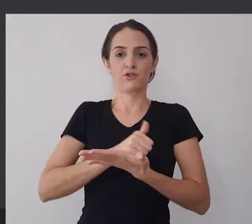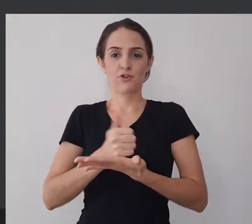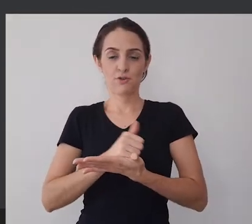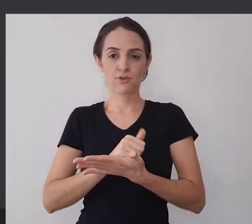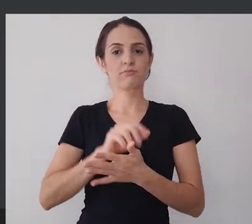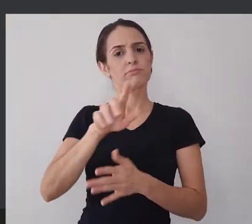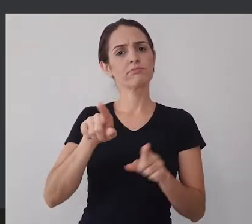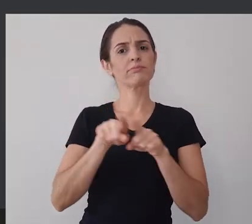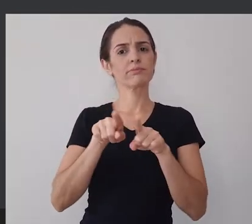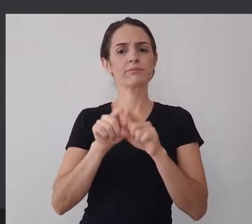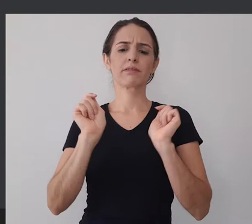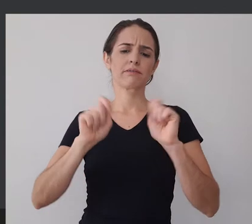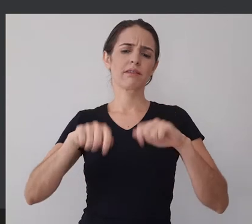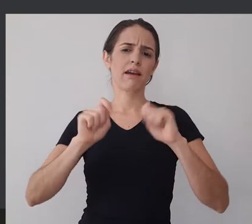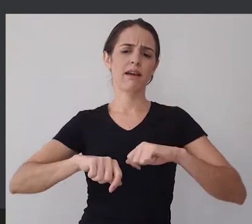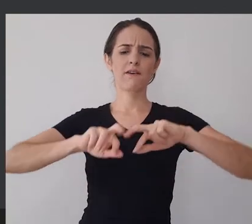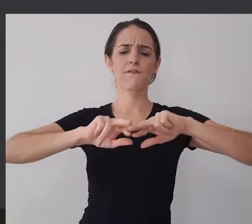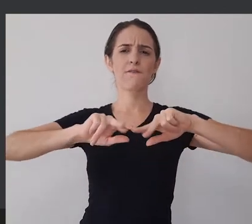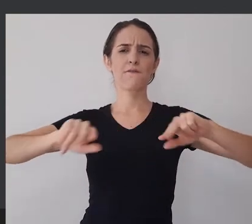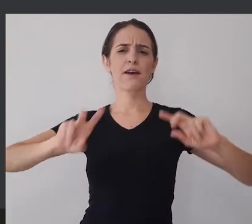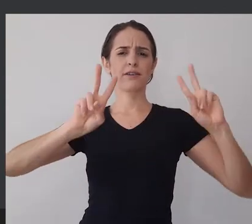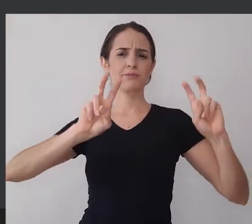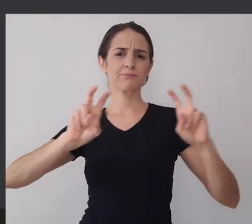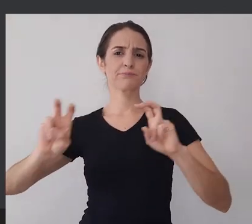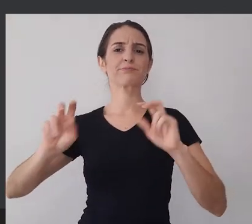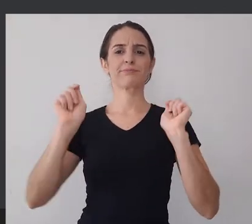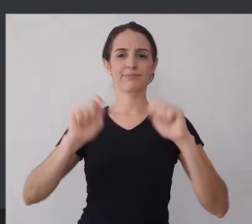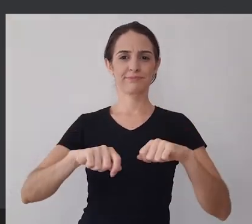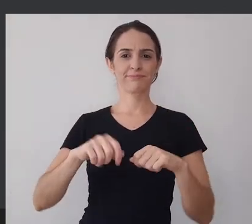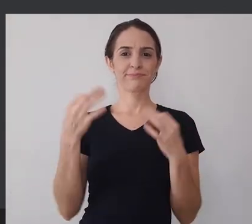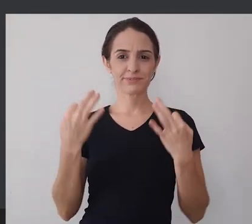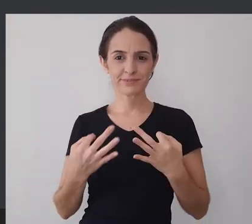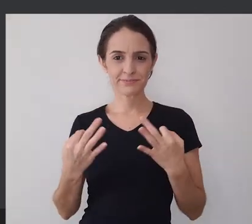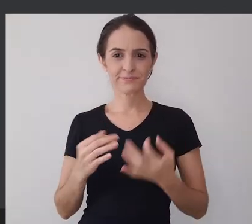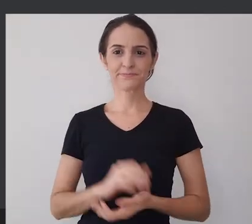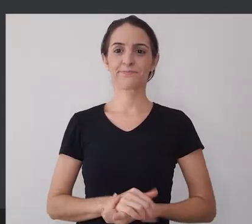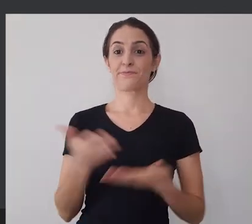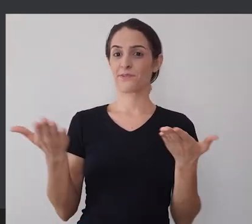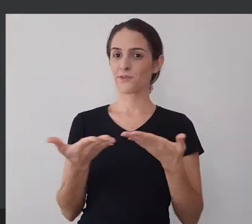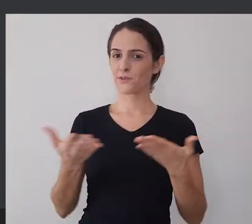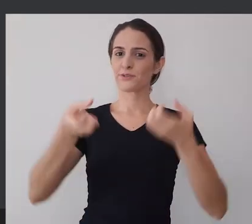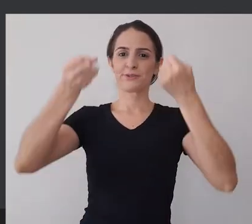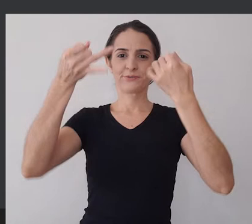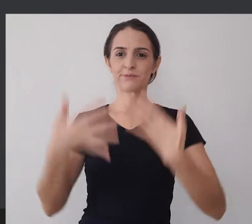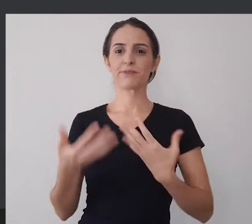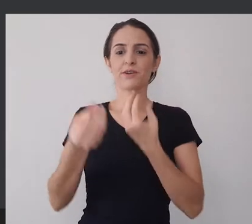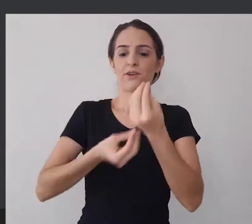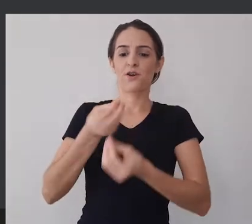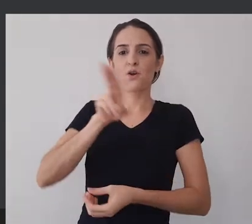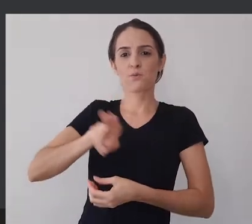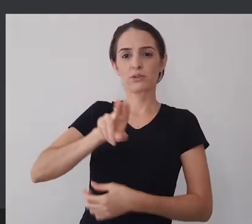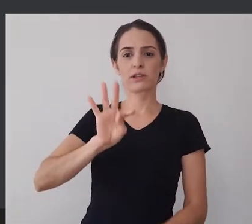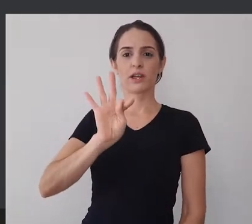mas também pode ser usada para transmitir qualquer tipo de conteúdo. Tá certo? Você vai ver hoje